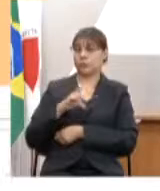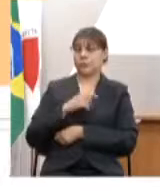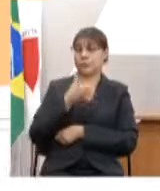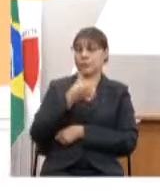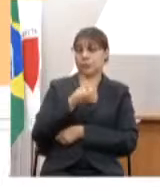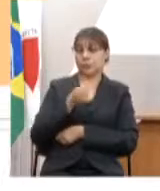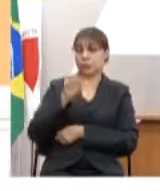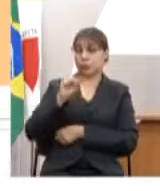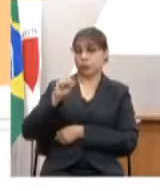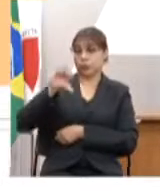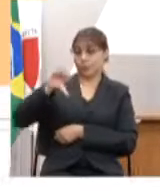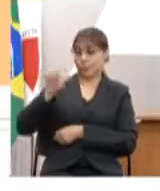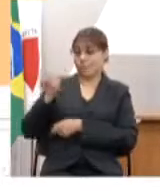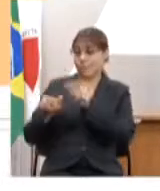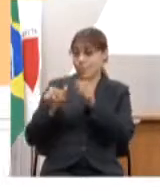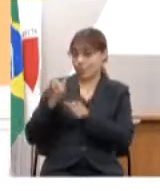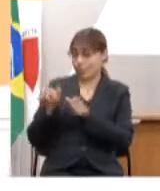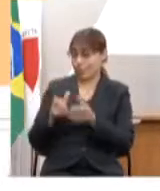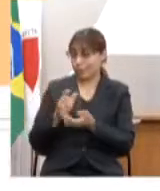pessoas